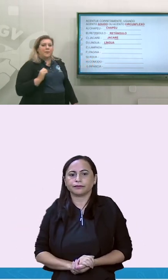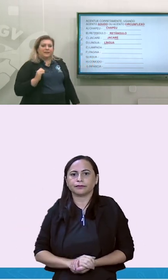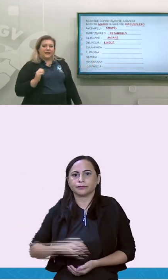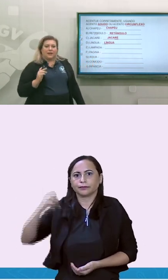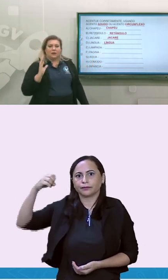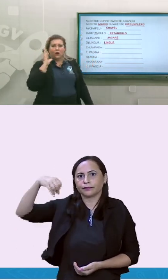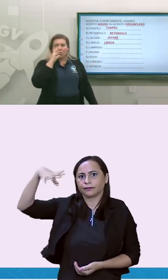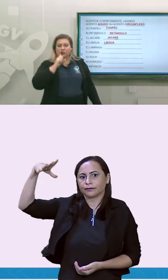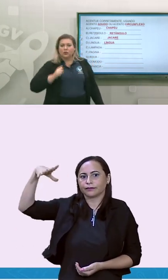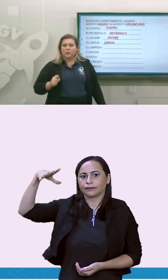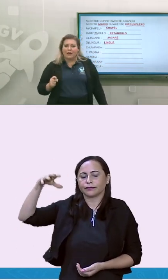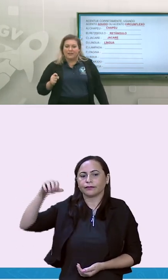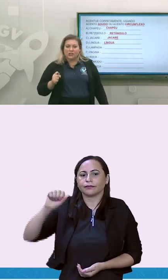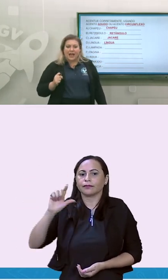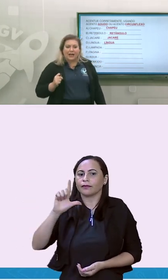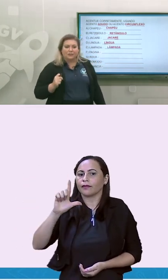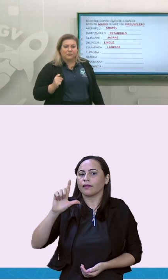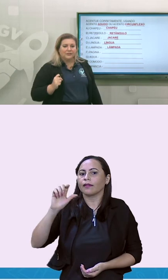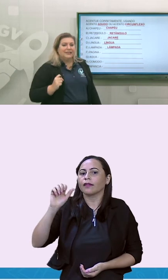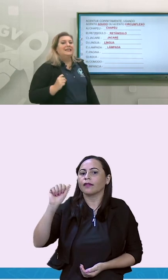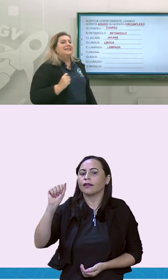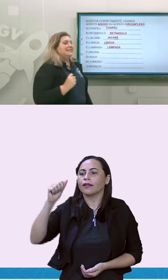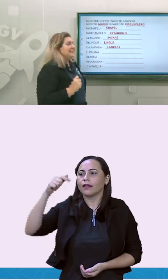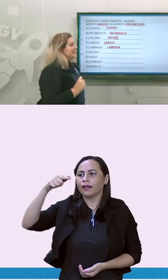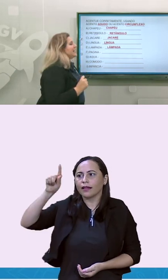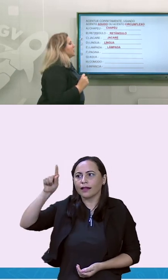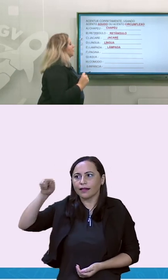Lâmpada. Ó o som do ar fechado.